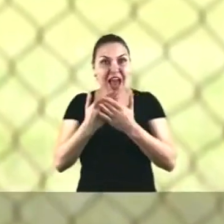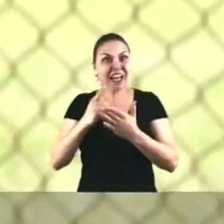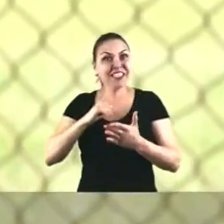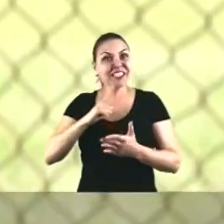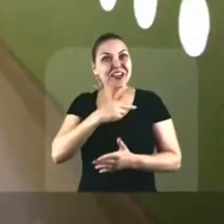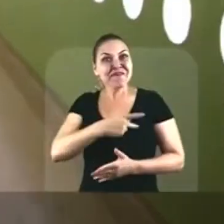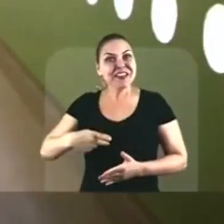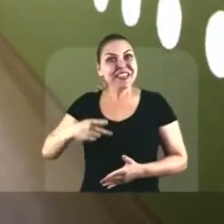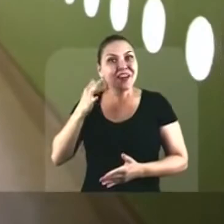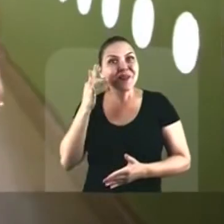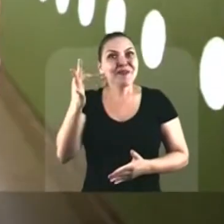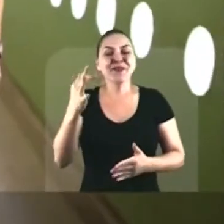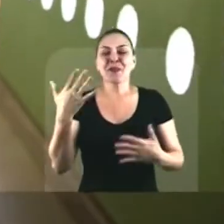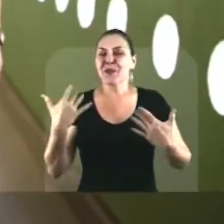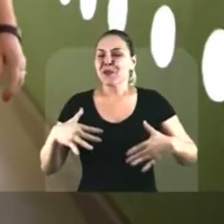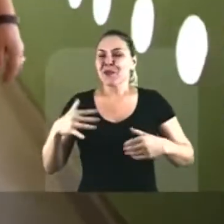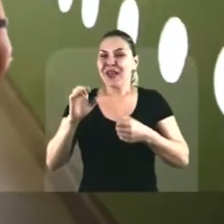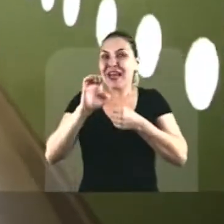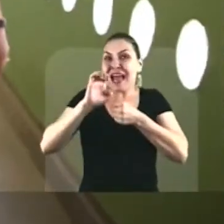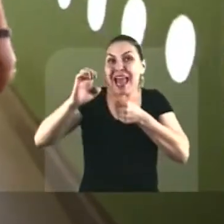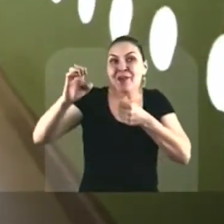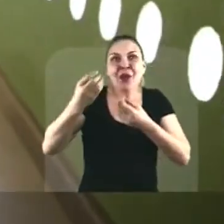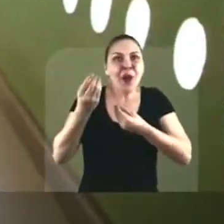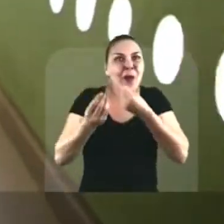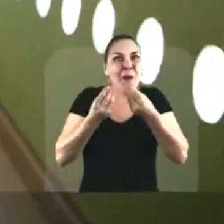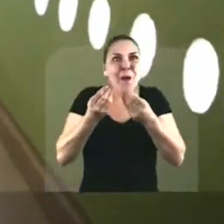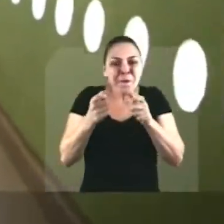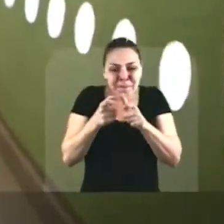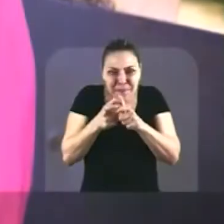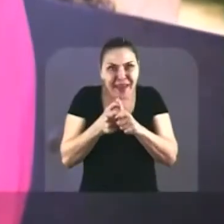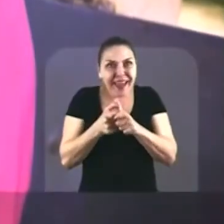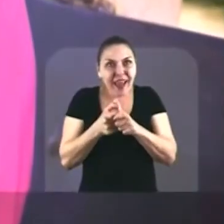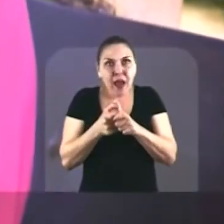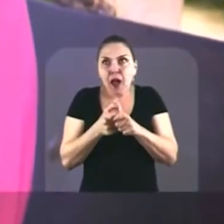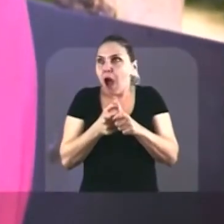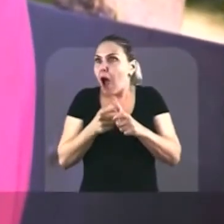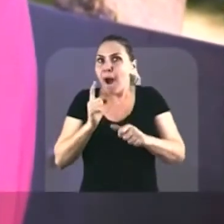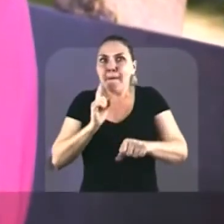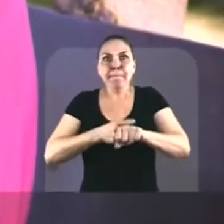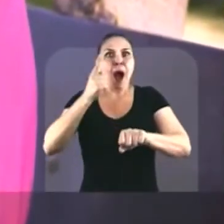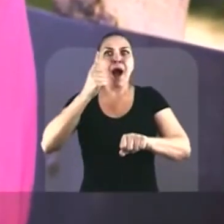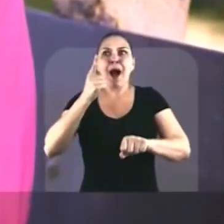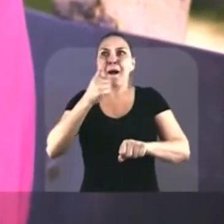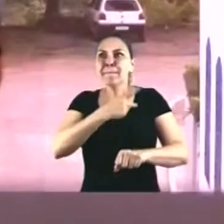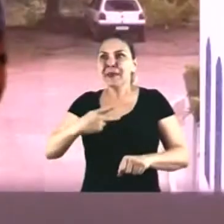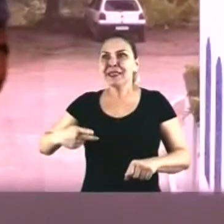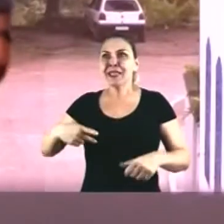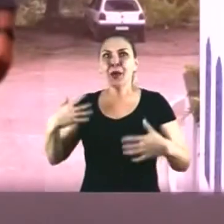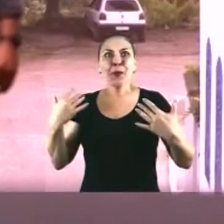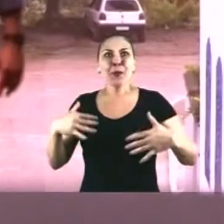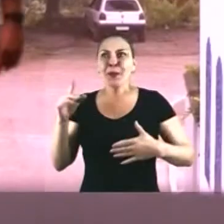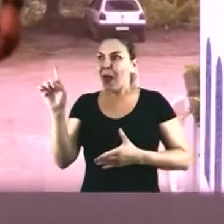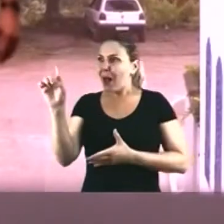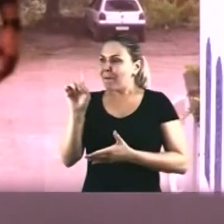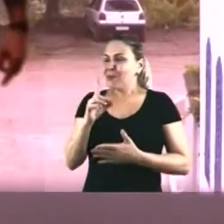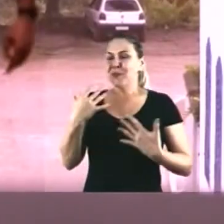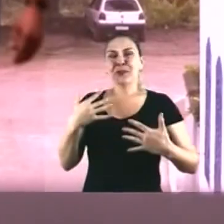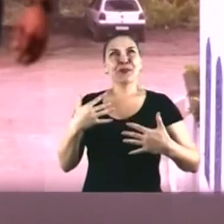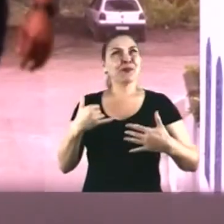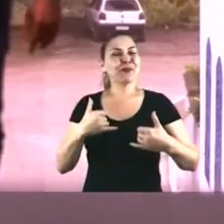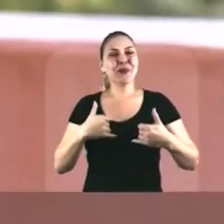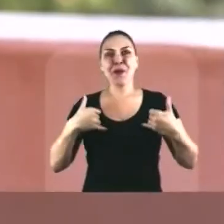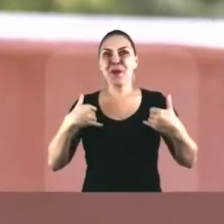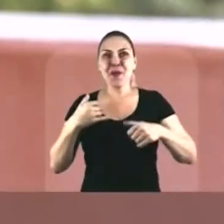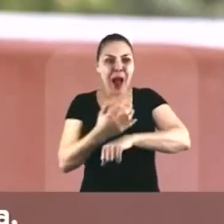É o Dourado Uma cidade tão pequenininha E de repente Presidente da República Até me arrepio Quando eu